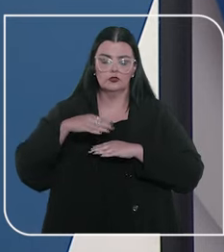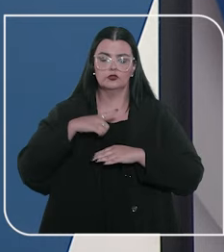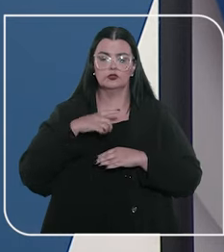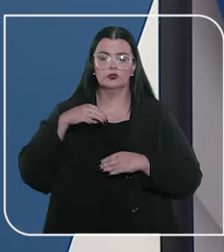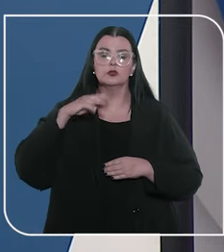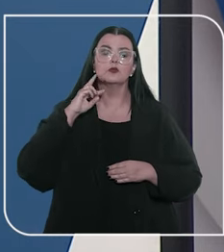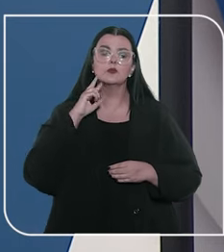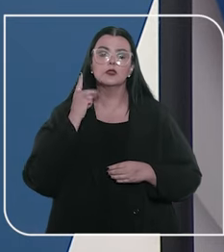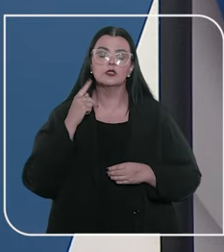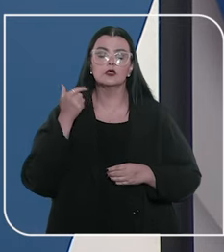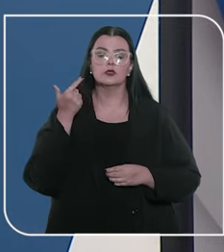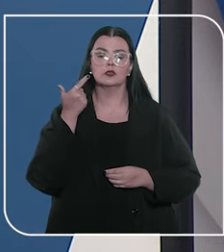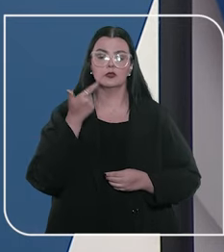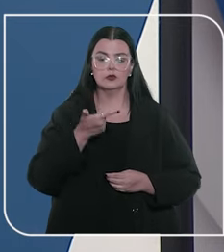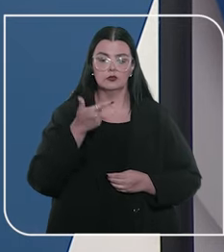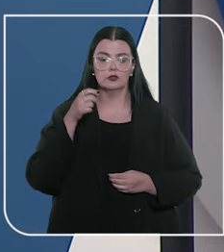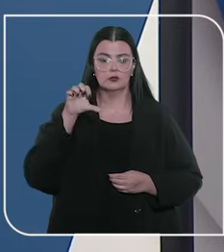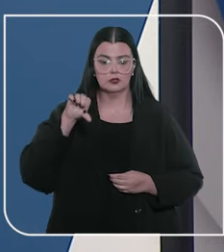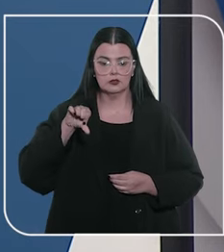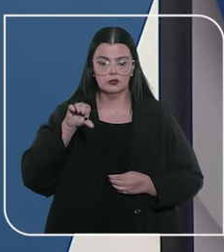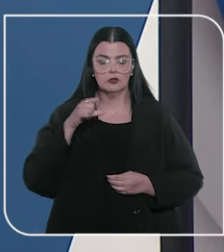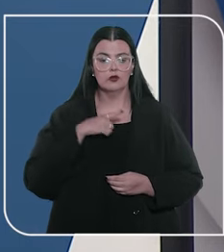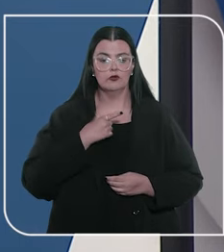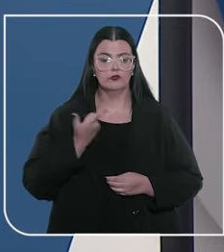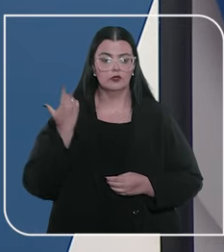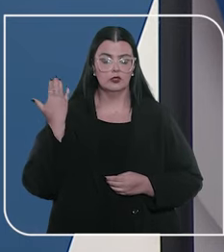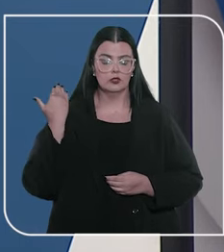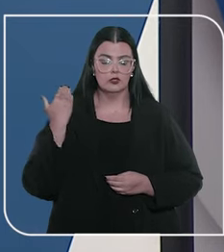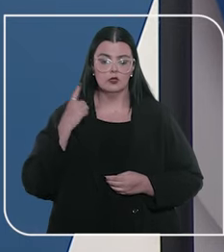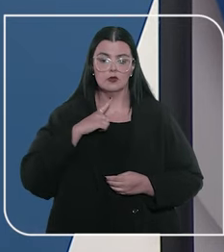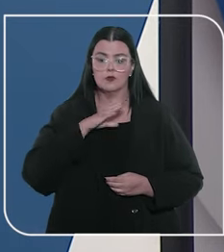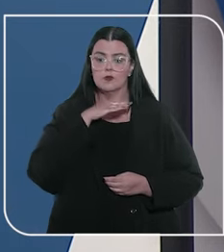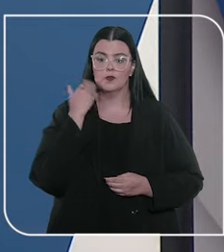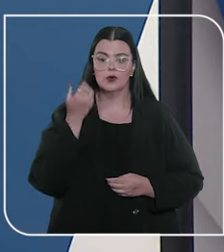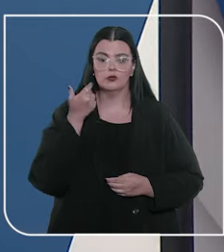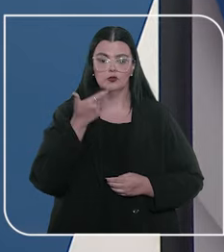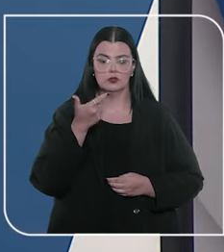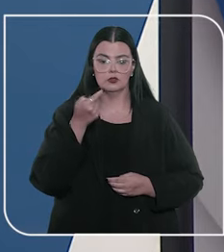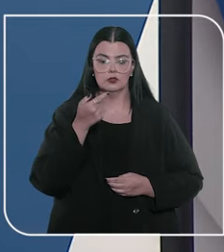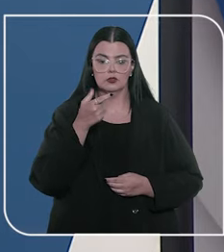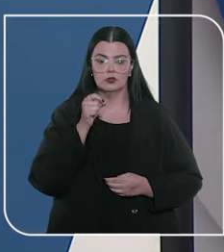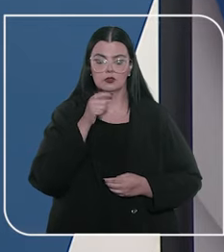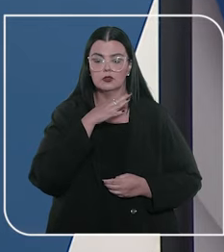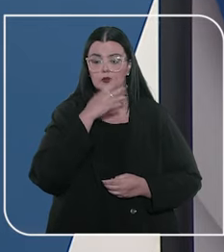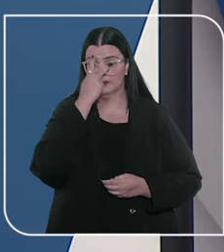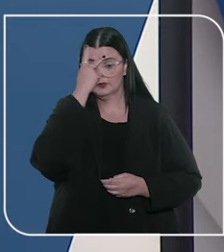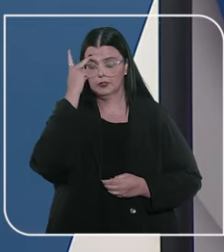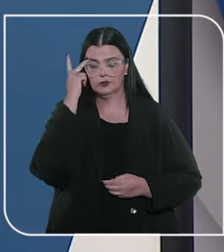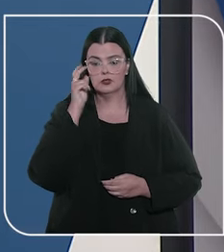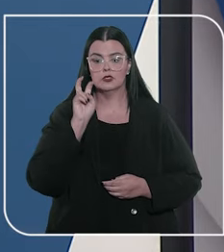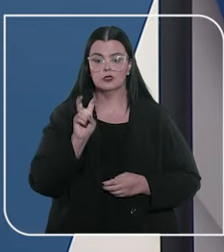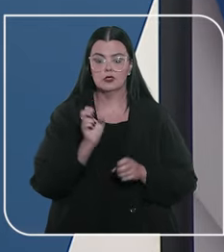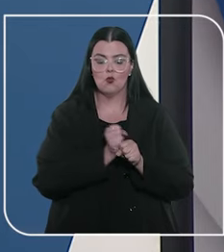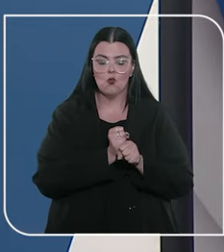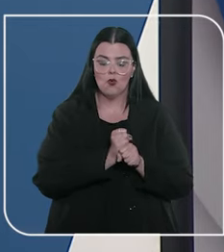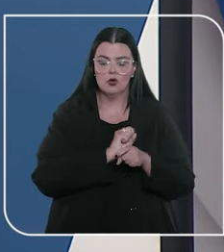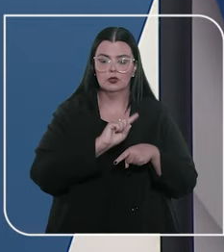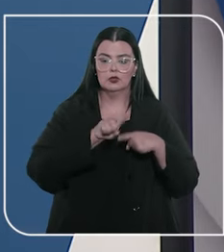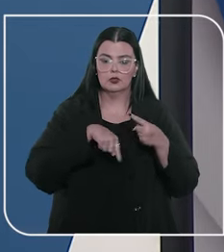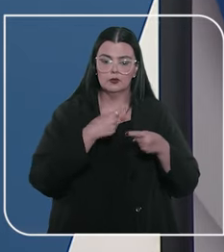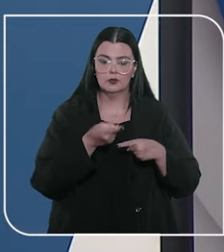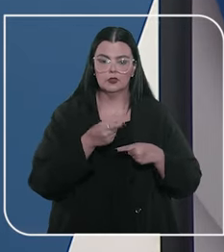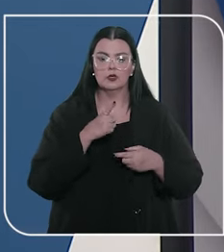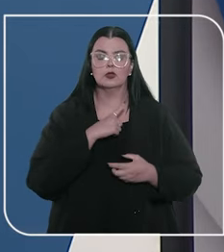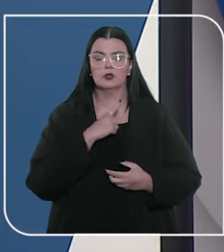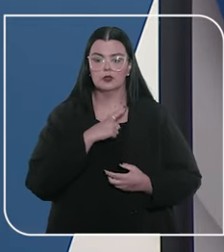Minas Gerais, em janeiro de 2019, que causou a morte de 270 pessoas. Cinco anos depois